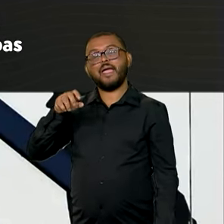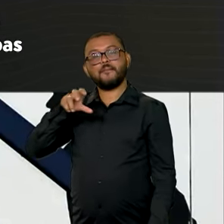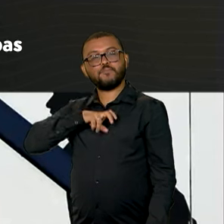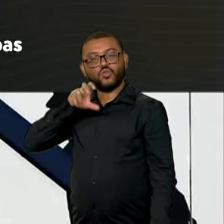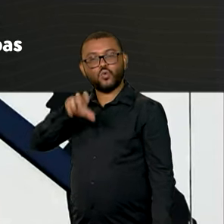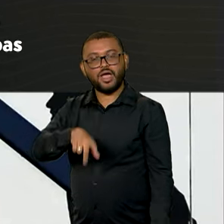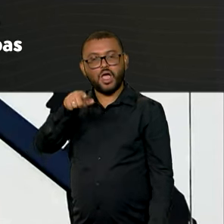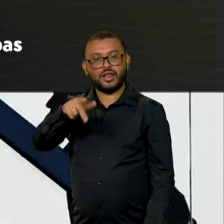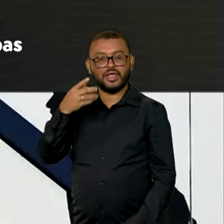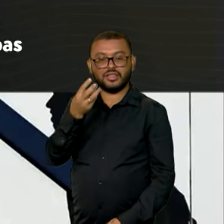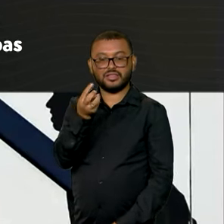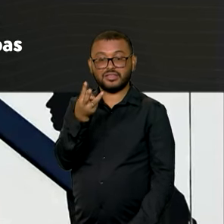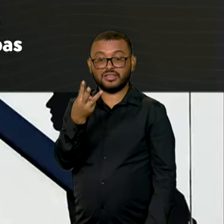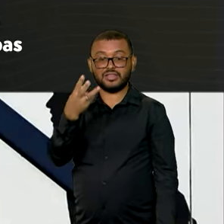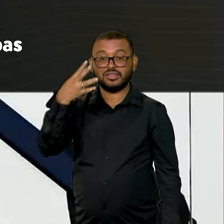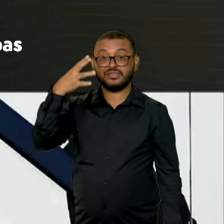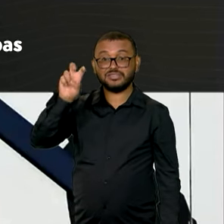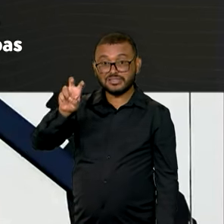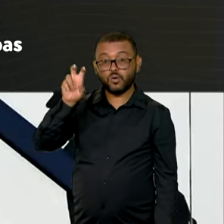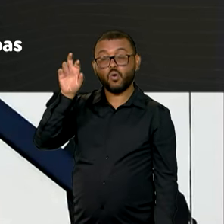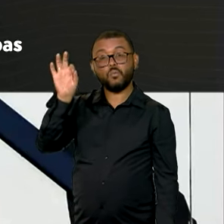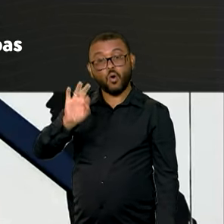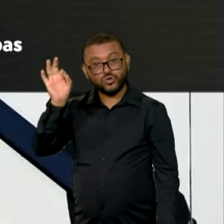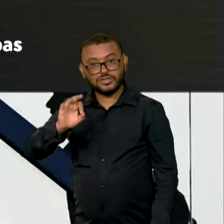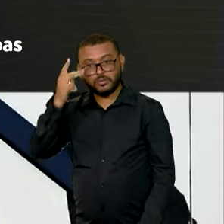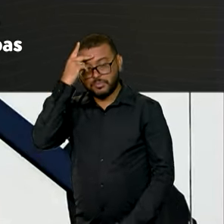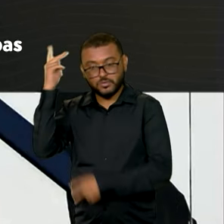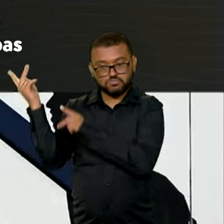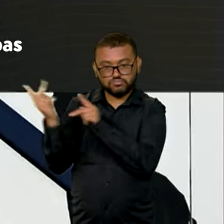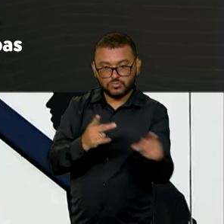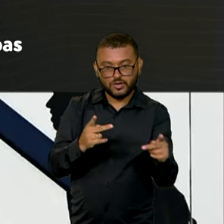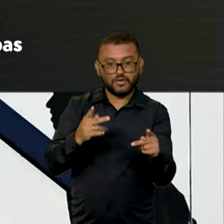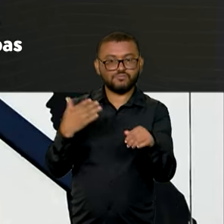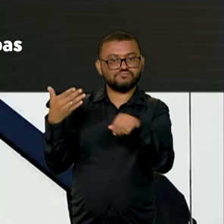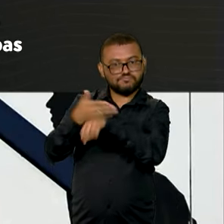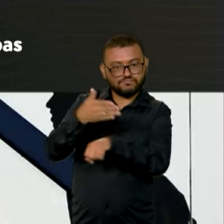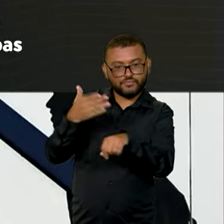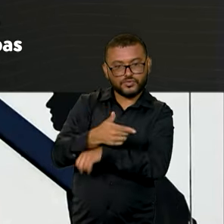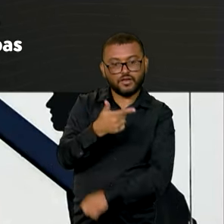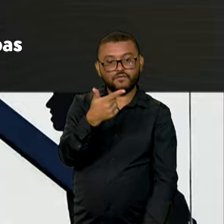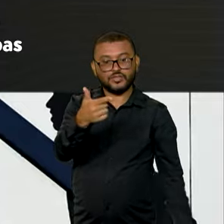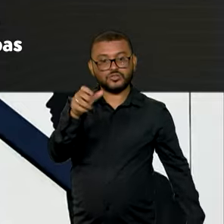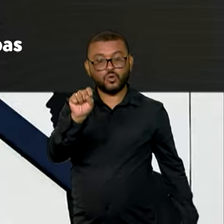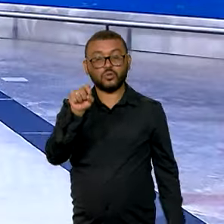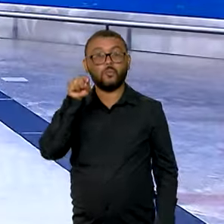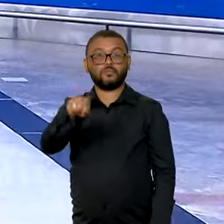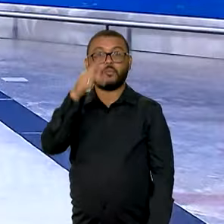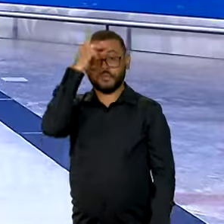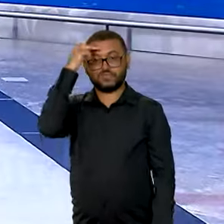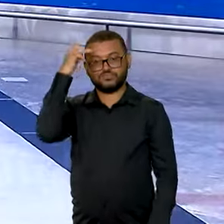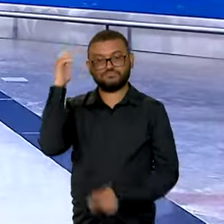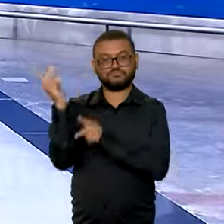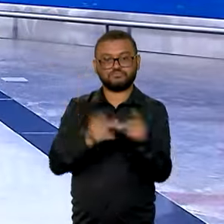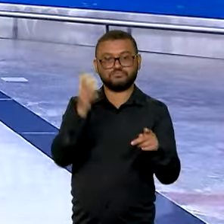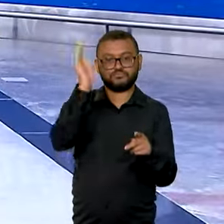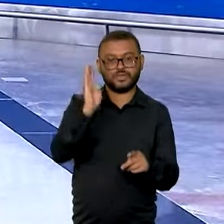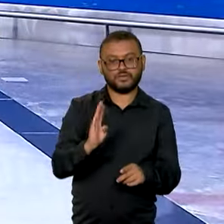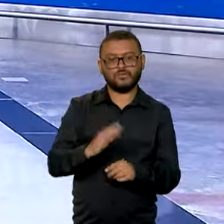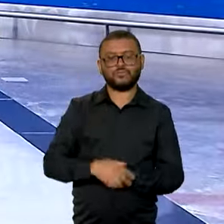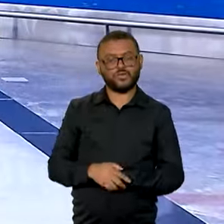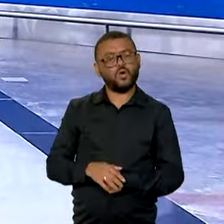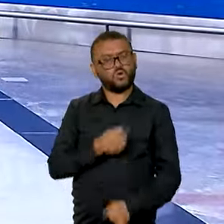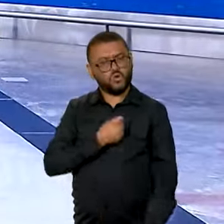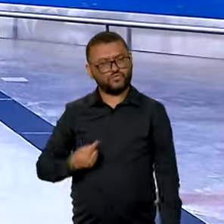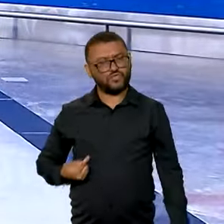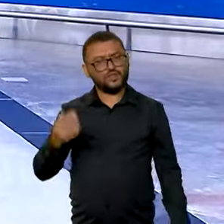de quase 35%, com 28 mil entradas de estrangeiros. E o governo federal vem